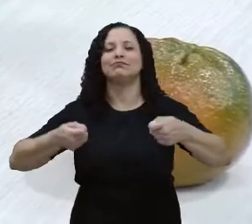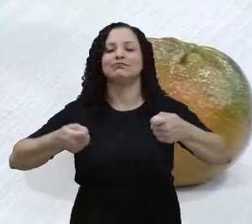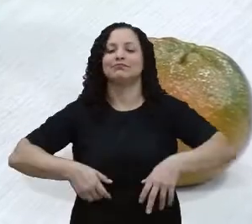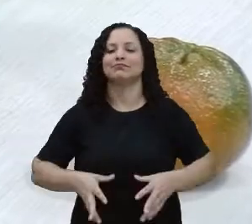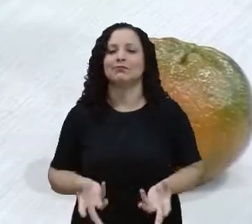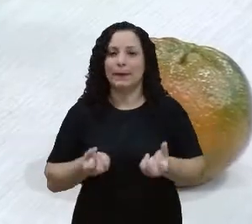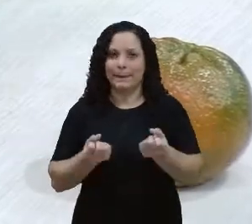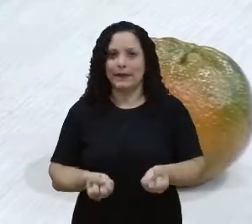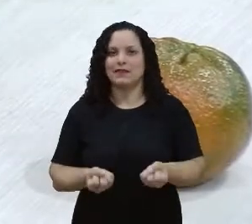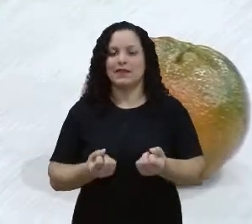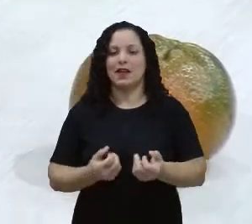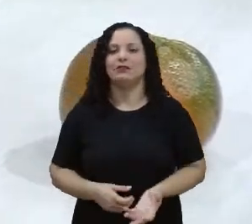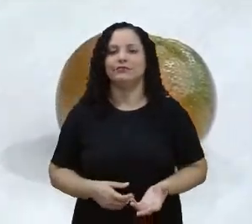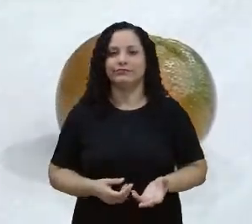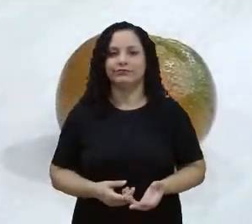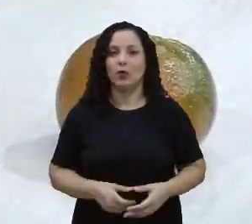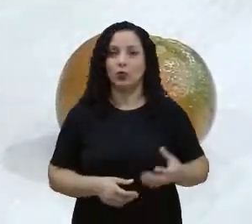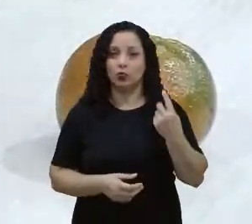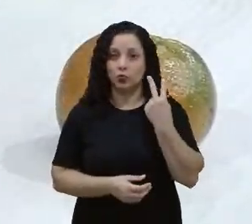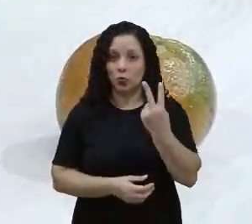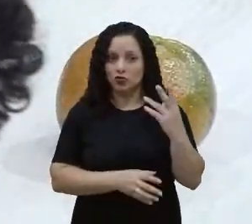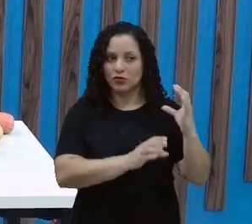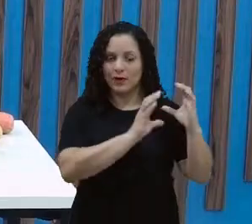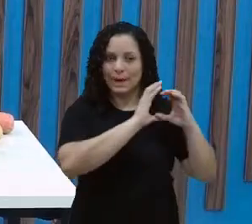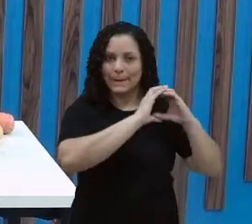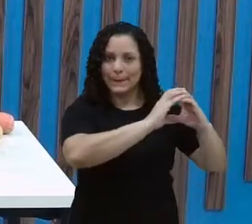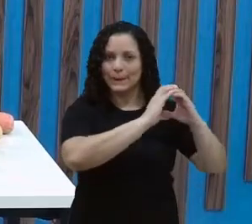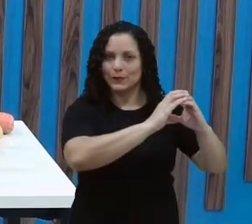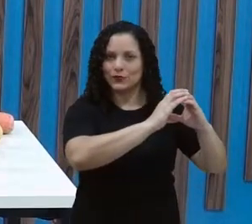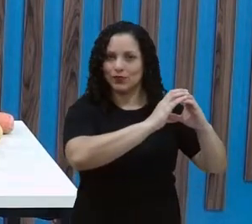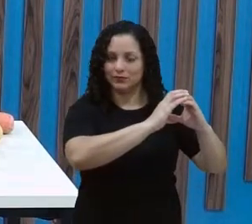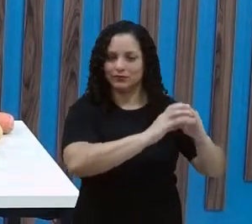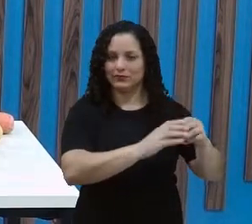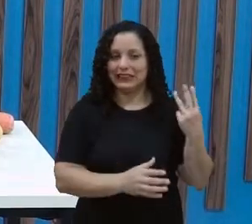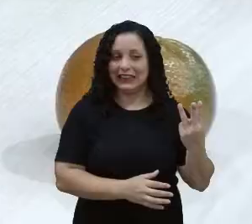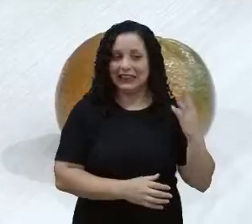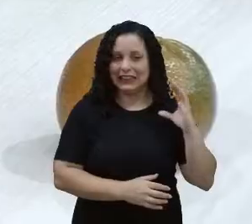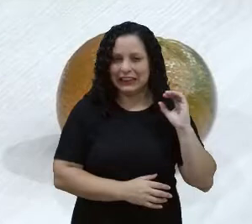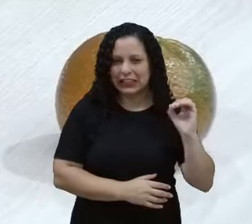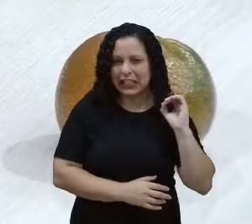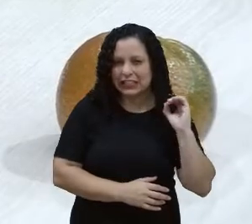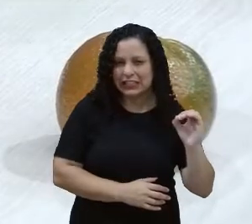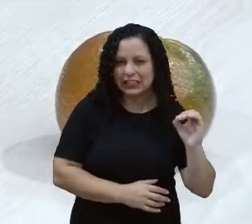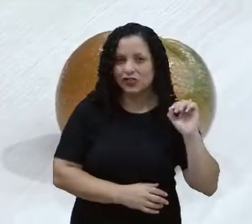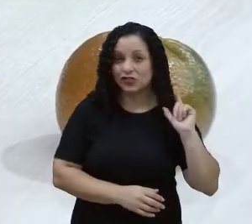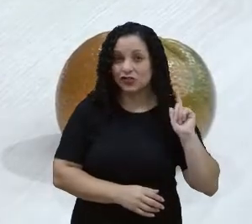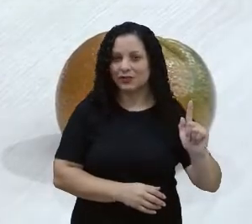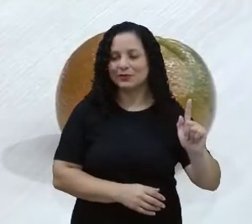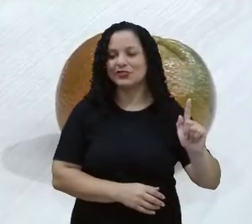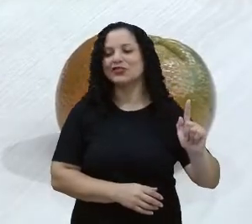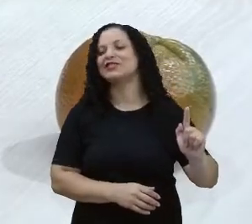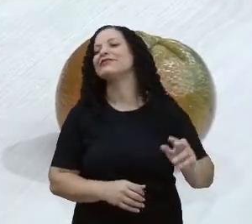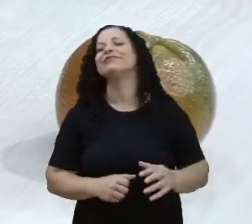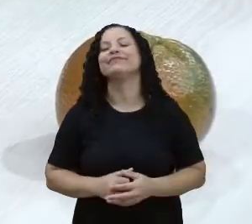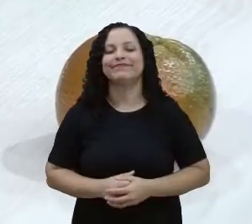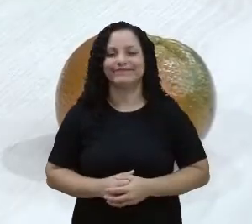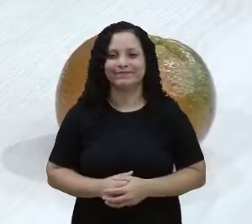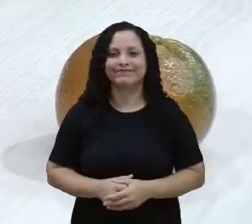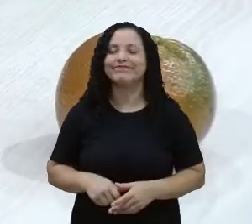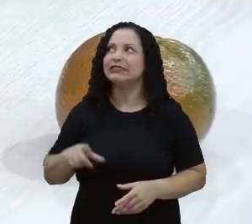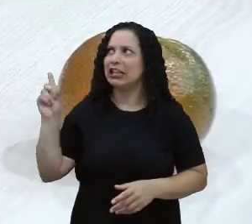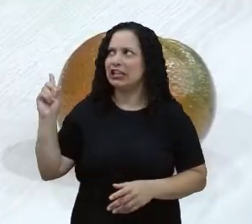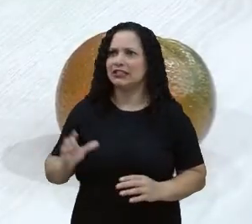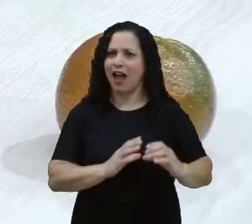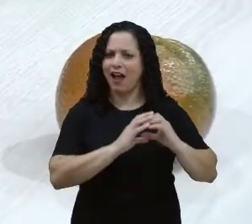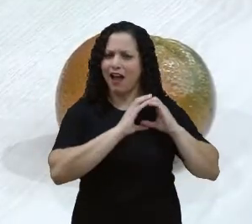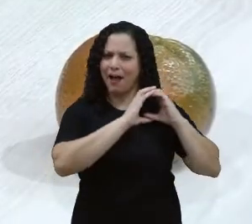pesar, tá? Os maracujás. 300 gramas, certo? Eita, então já perdi agora, viu? Esse maracujá